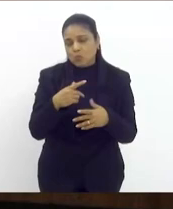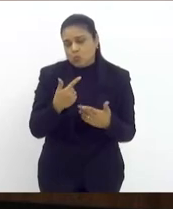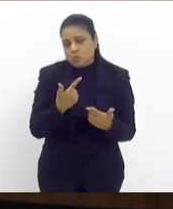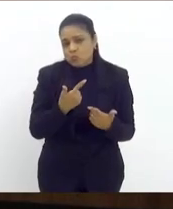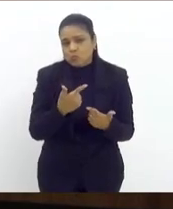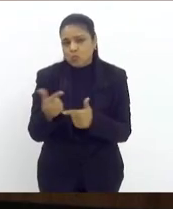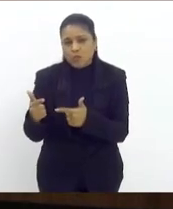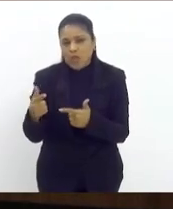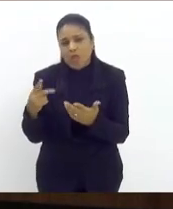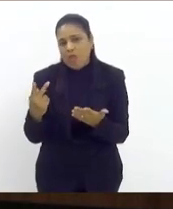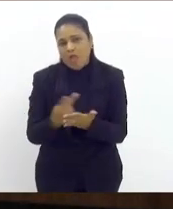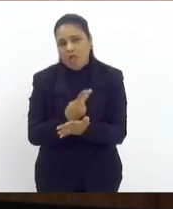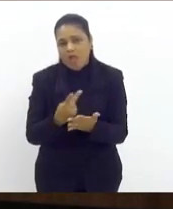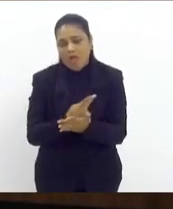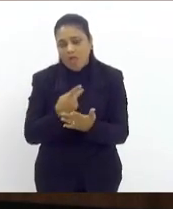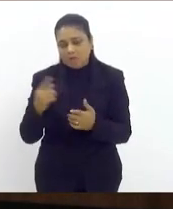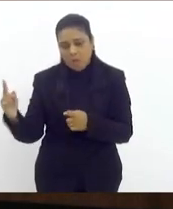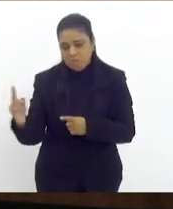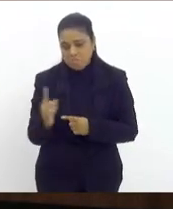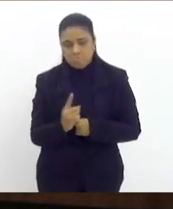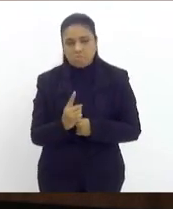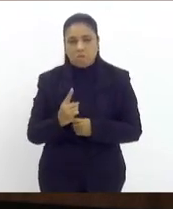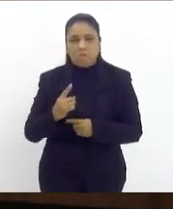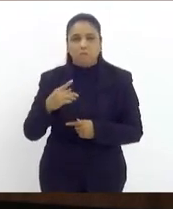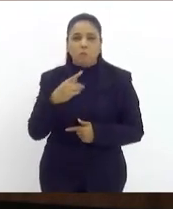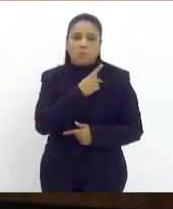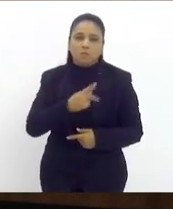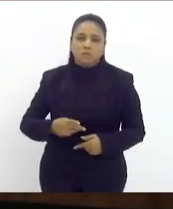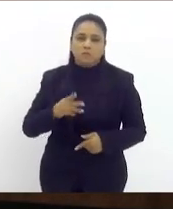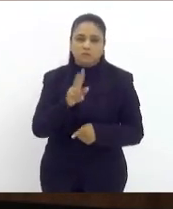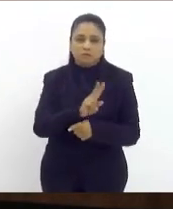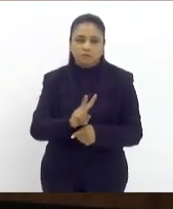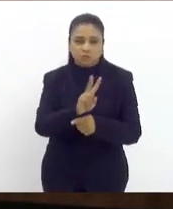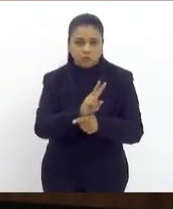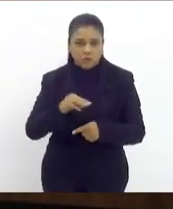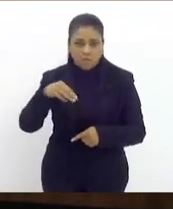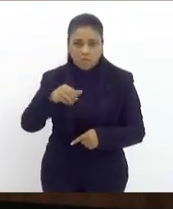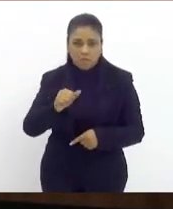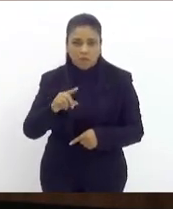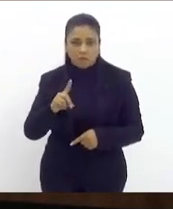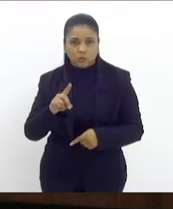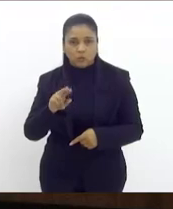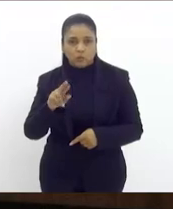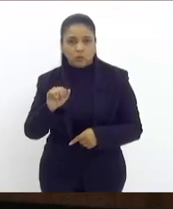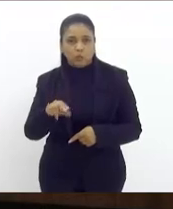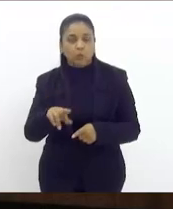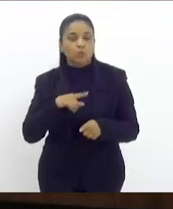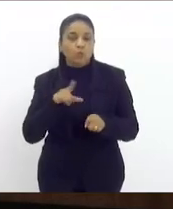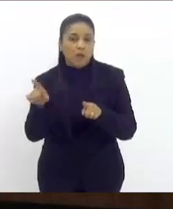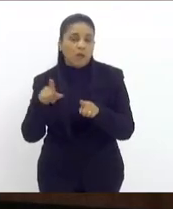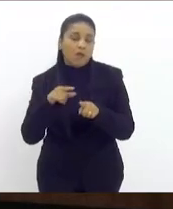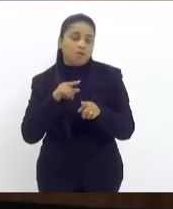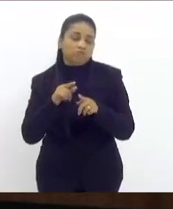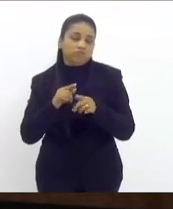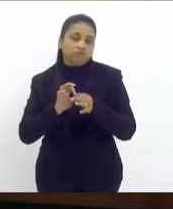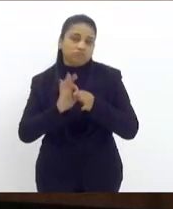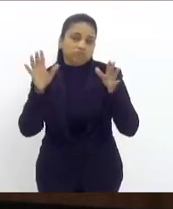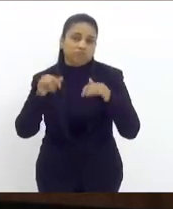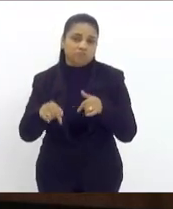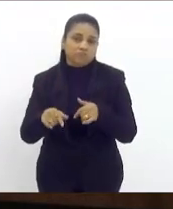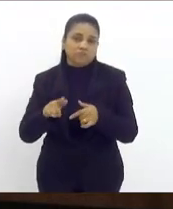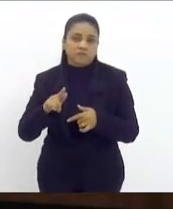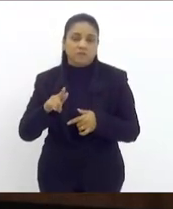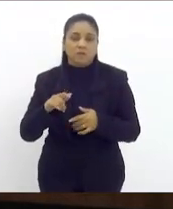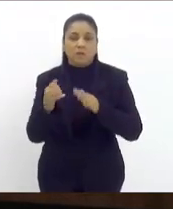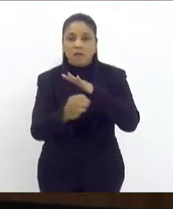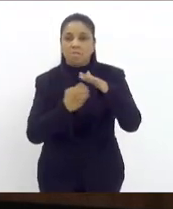presença de Maduro no Brasil os Estados Unidos por exemplo autorizaram a Chevron a explorar petróleo no país e a importar